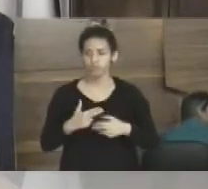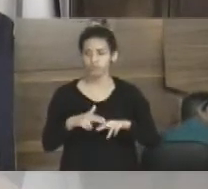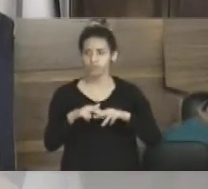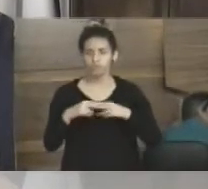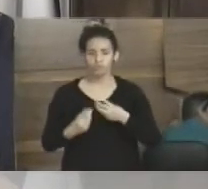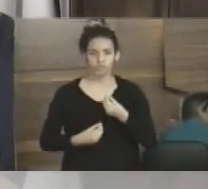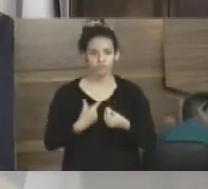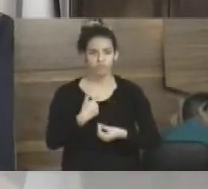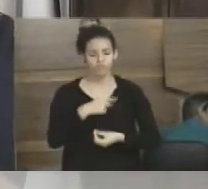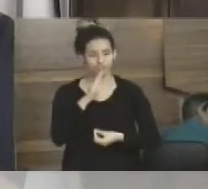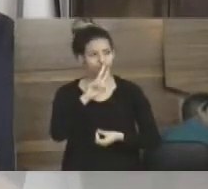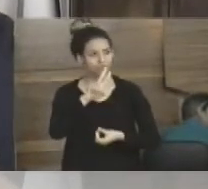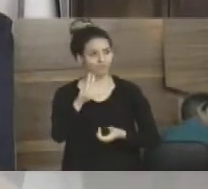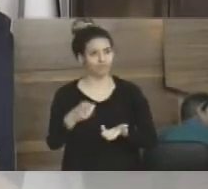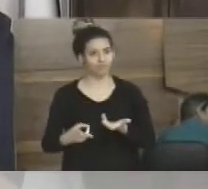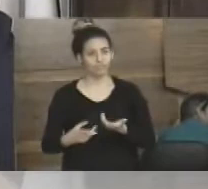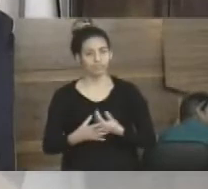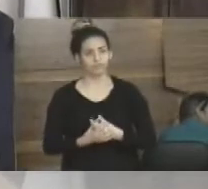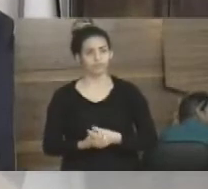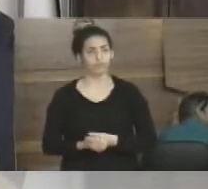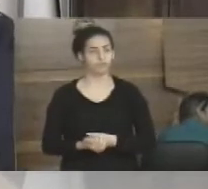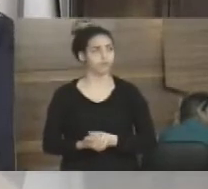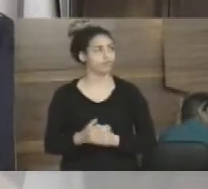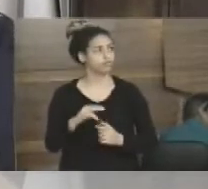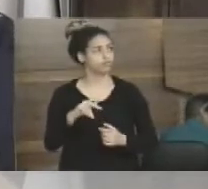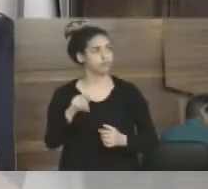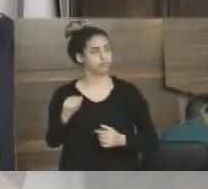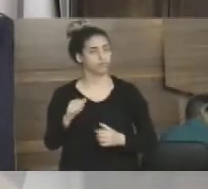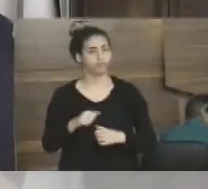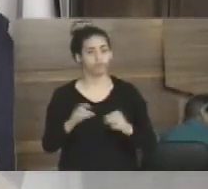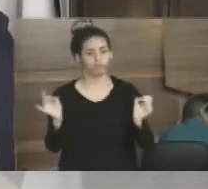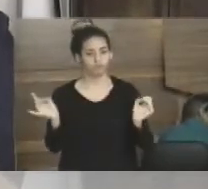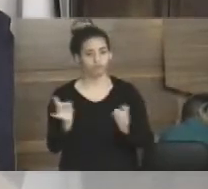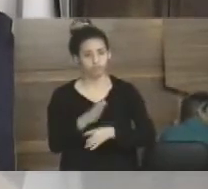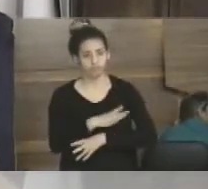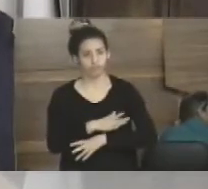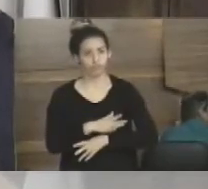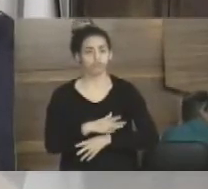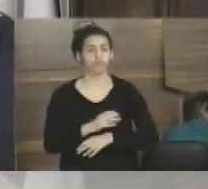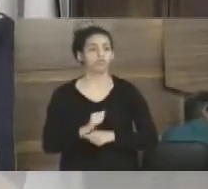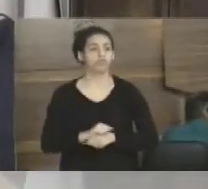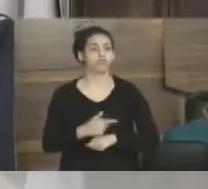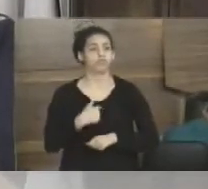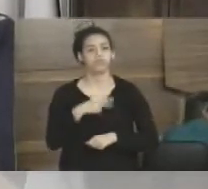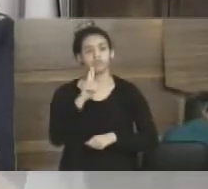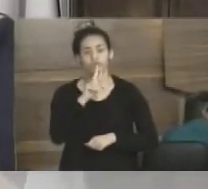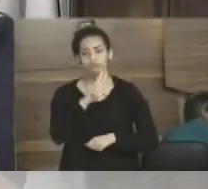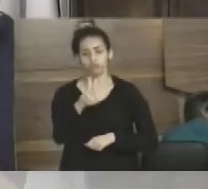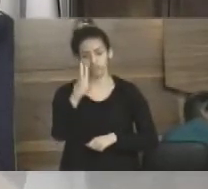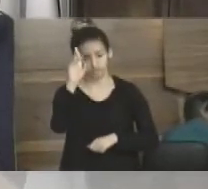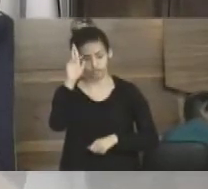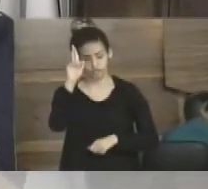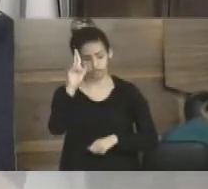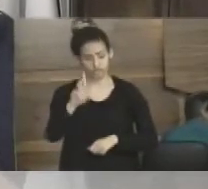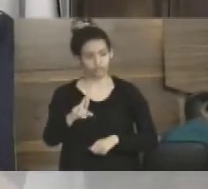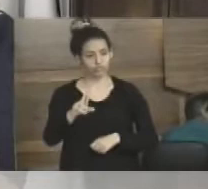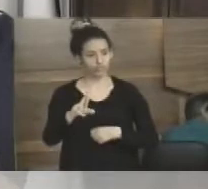pela forma que eu vi de atendimento ali na UPA. A UPA está pronta para receber. Eu vi o coordenador